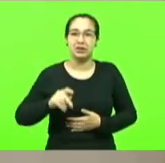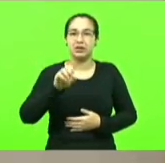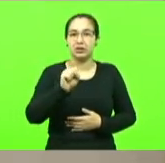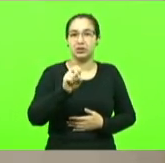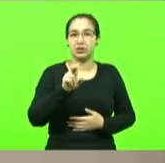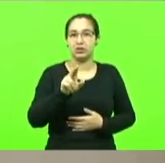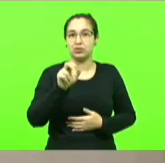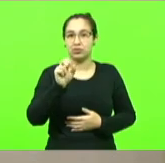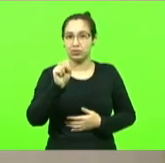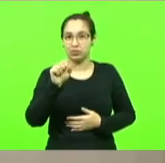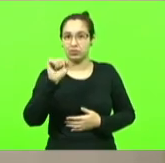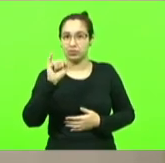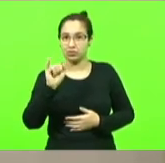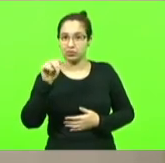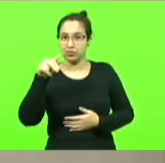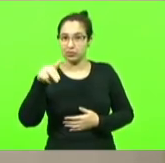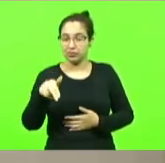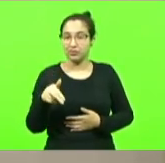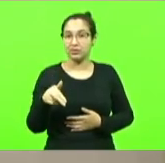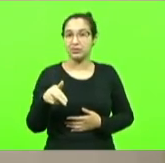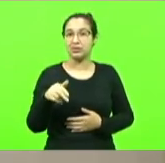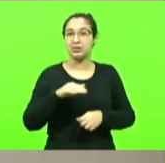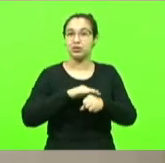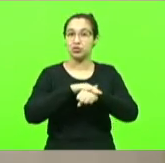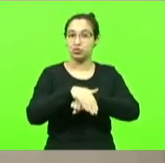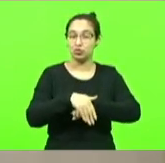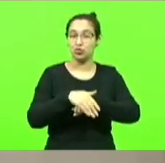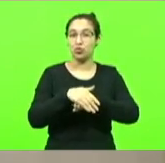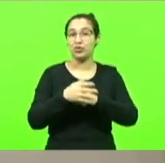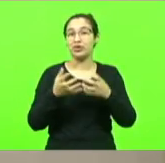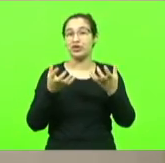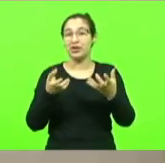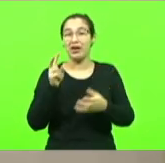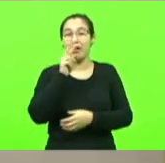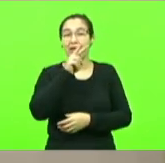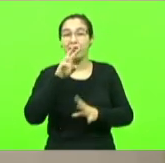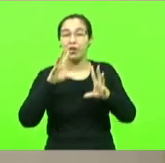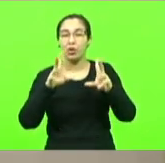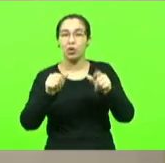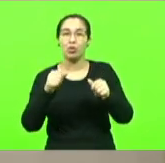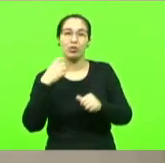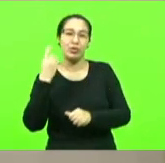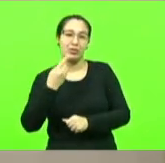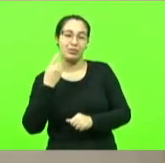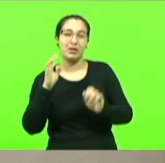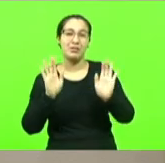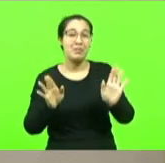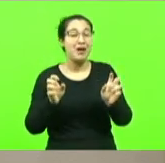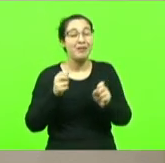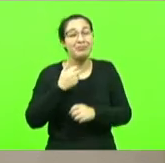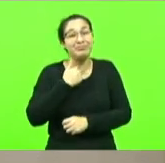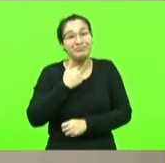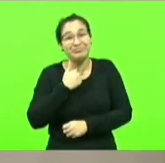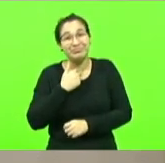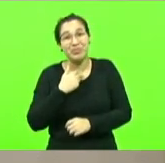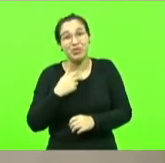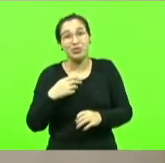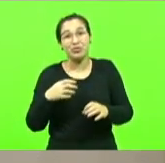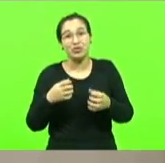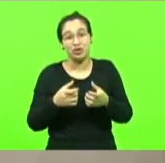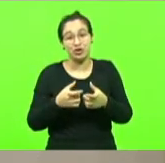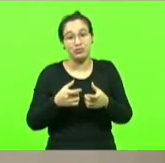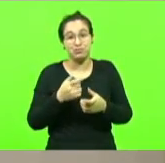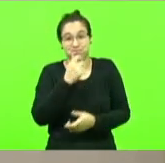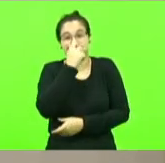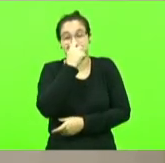ter na noite a presença de todos os deputados mas em virtude da limitação por causa da pandemia e das restrições